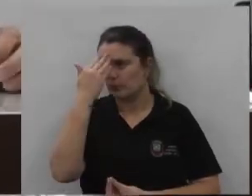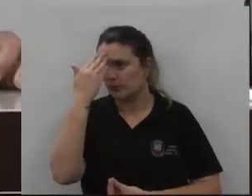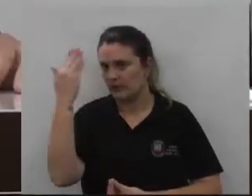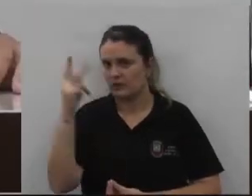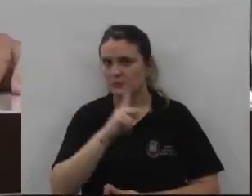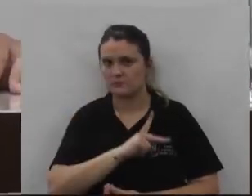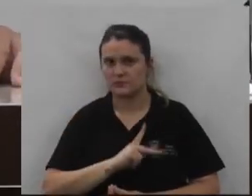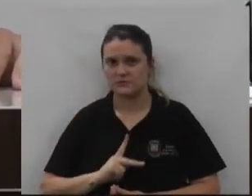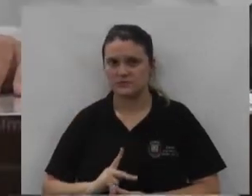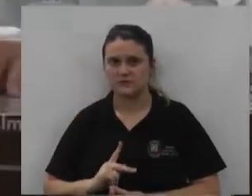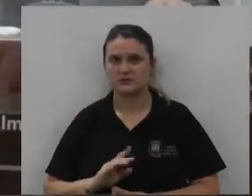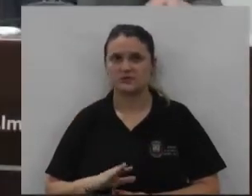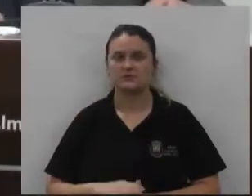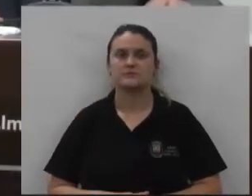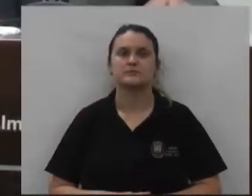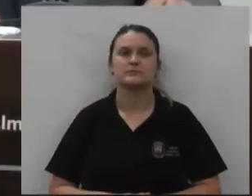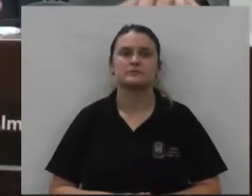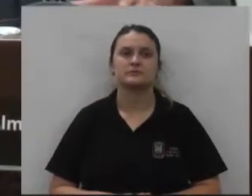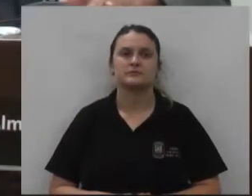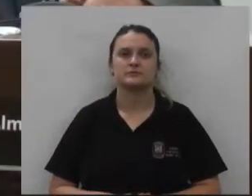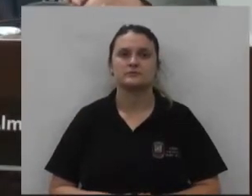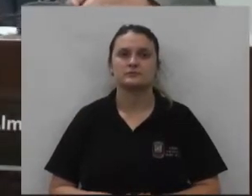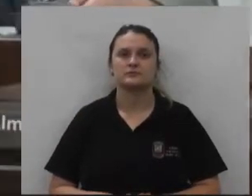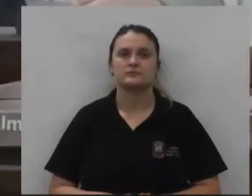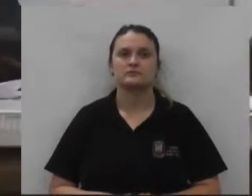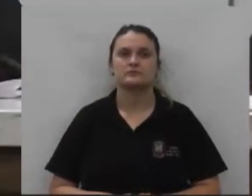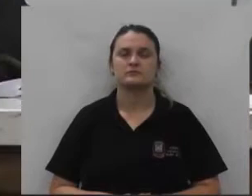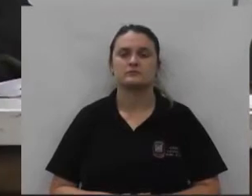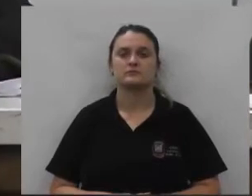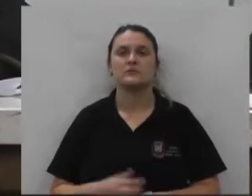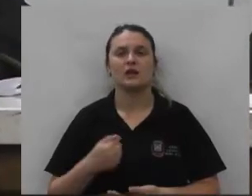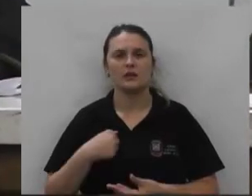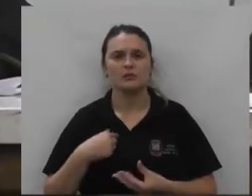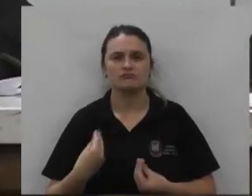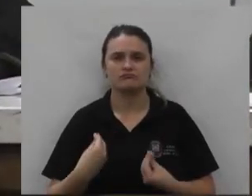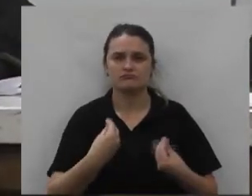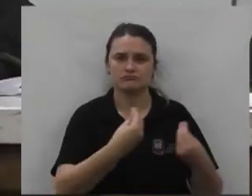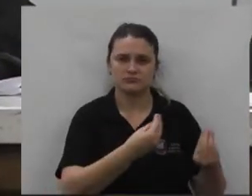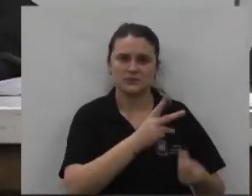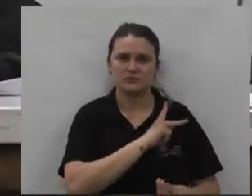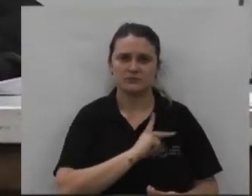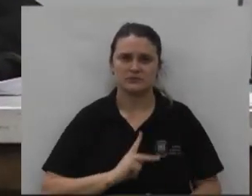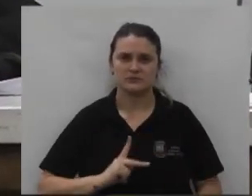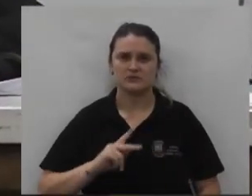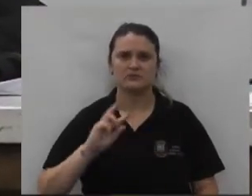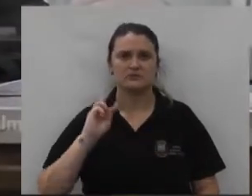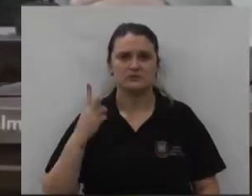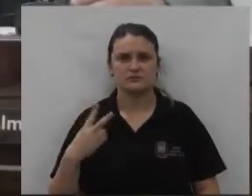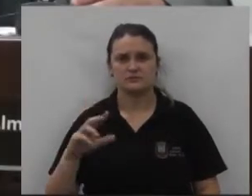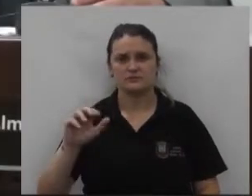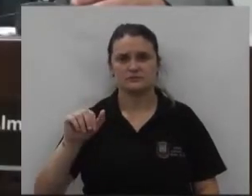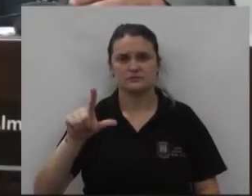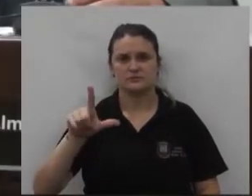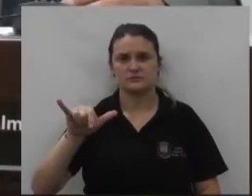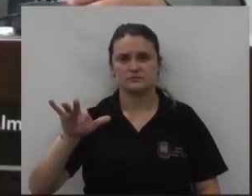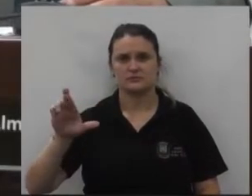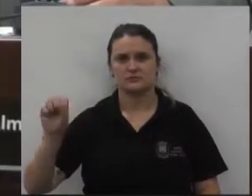obrigado senhor presidente era essa a colocação novamente devolvo a presidência para o Almiris Bugay Filho